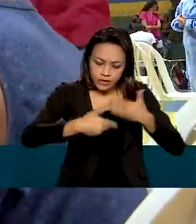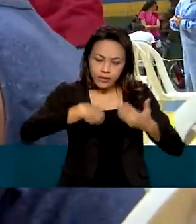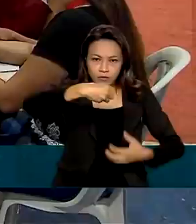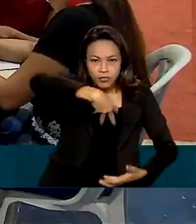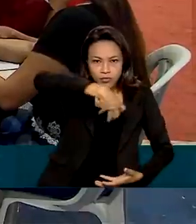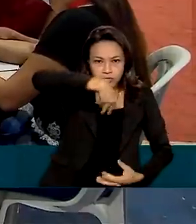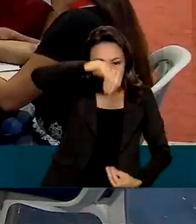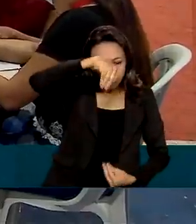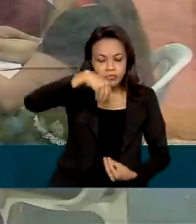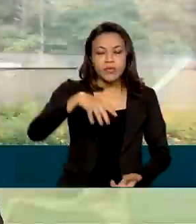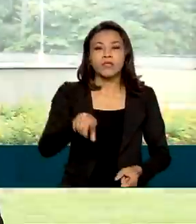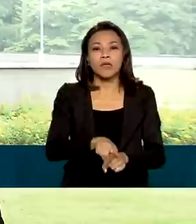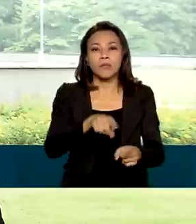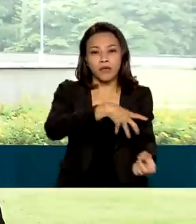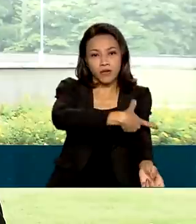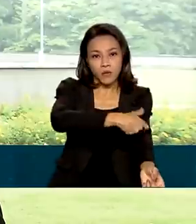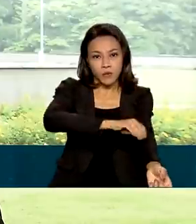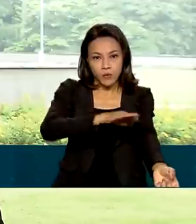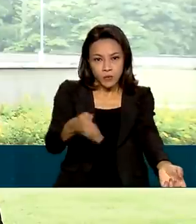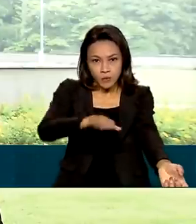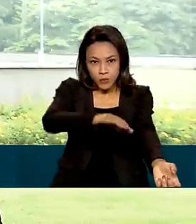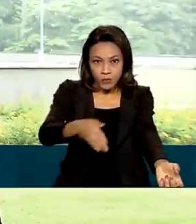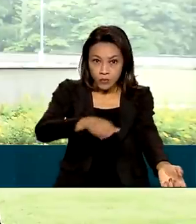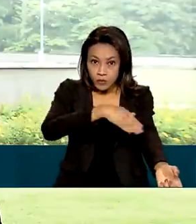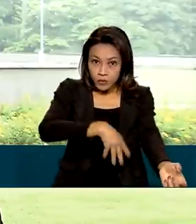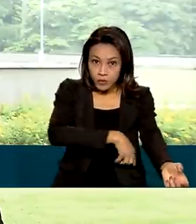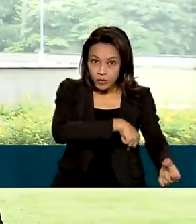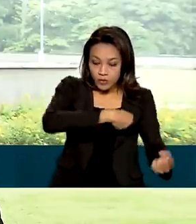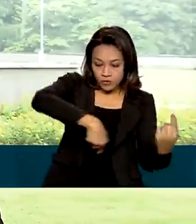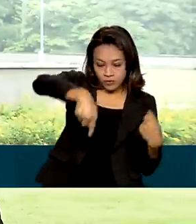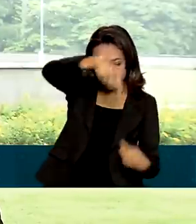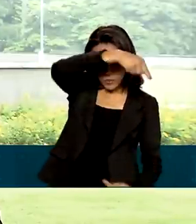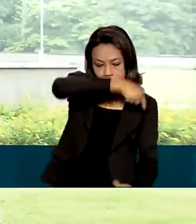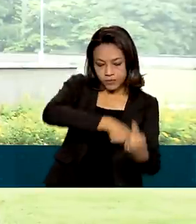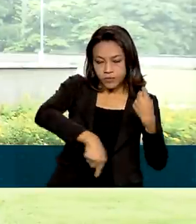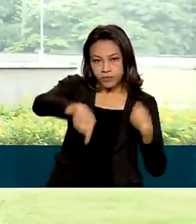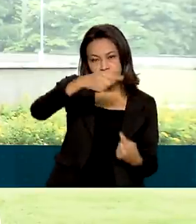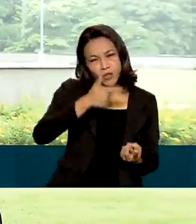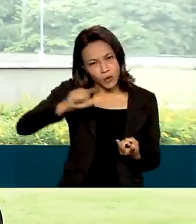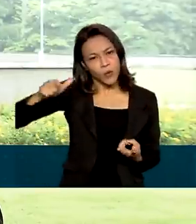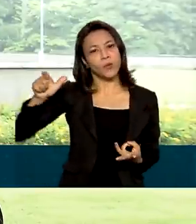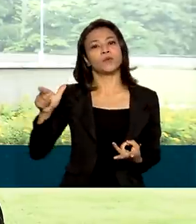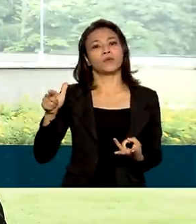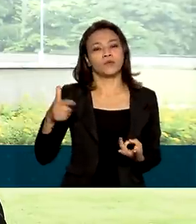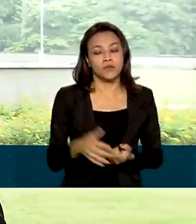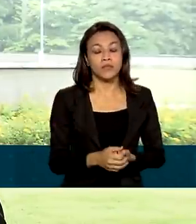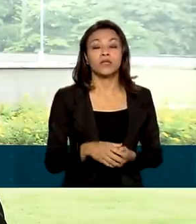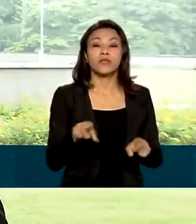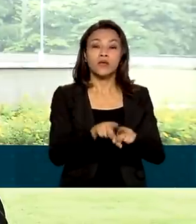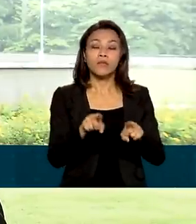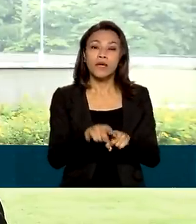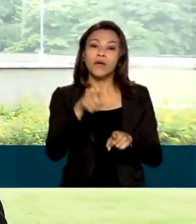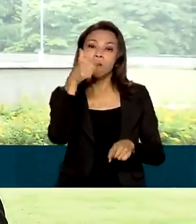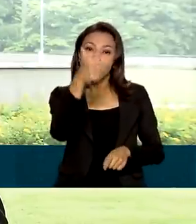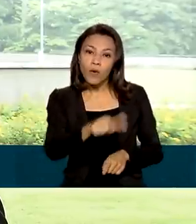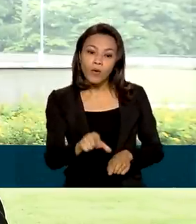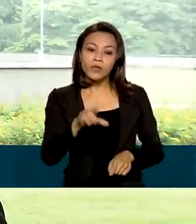que fazem hemodiálise, entre outros. Outra recomendação da nota técnica é que o esquema vacinal para as pessoas com